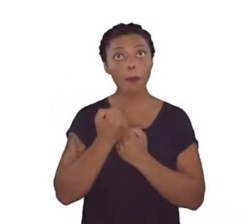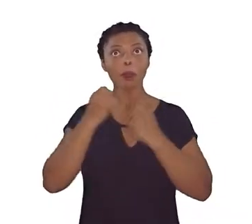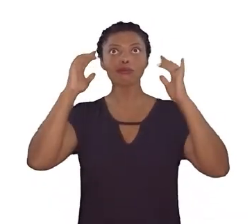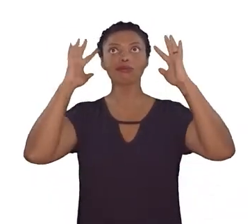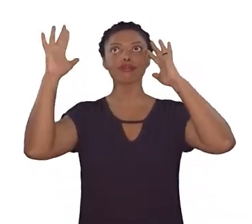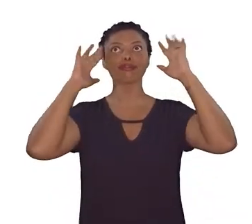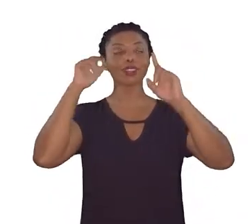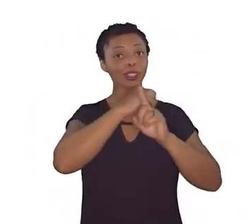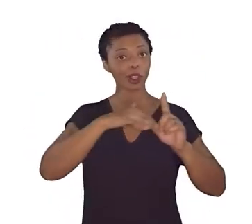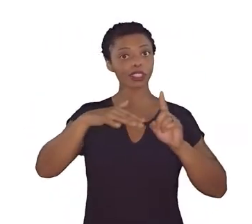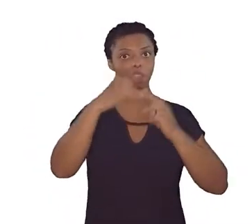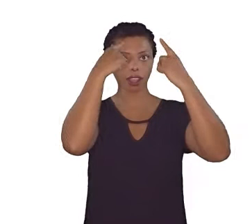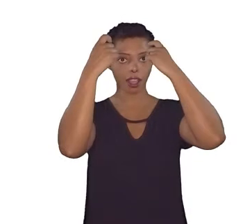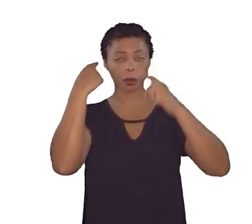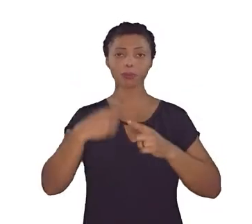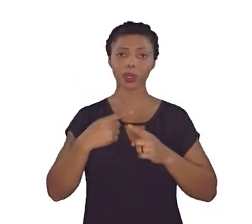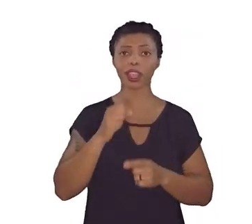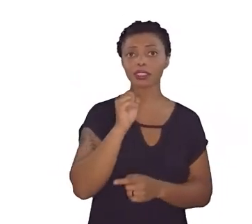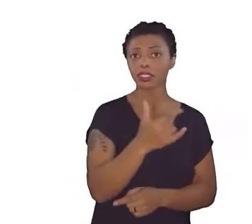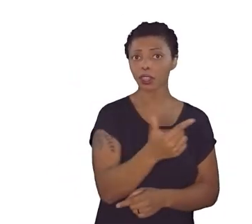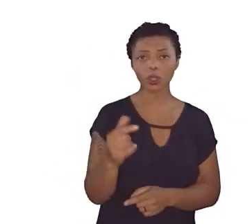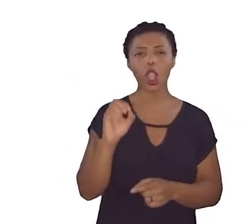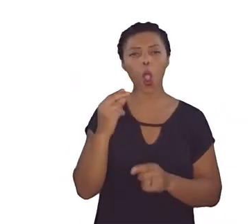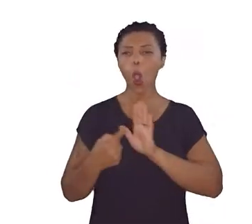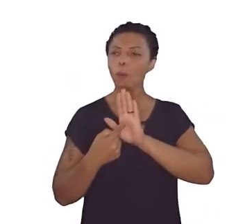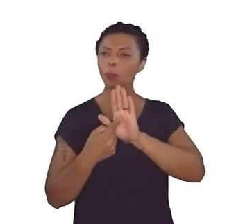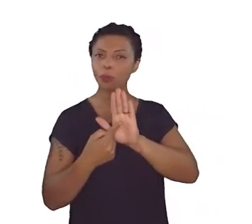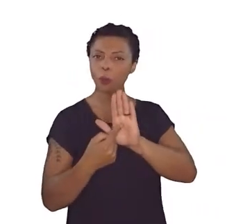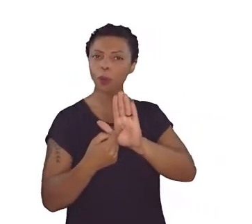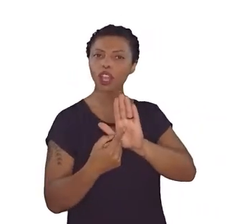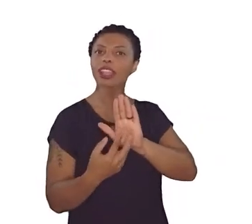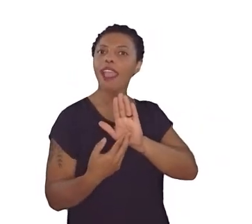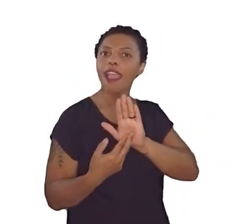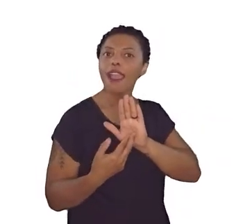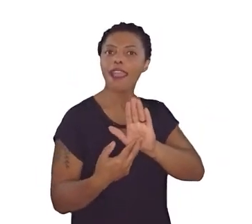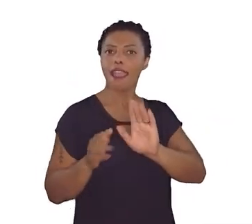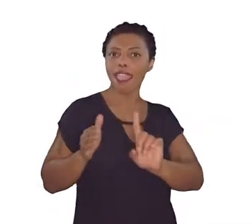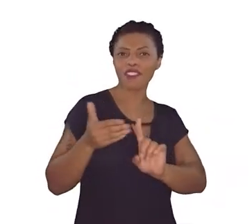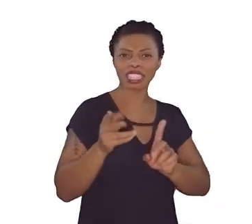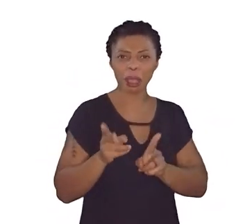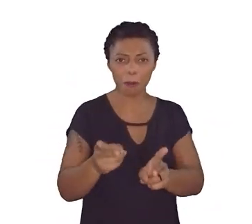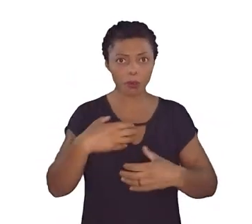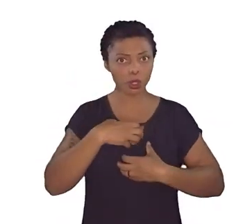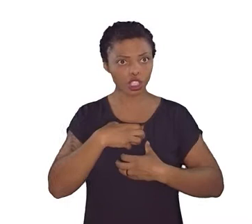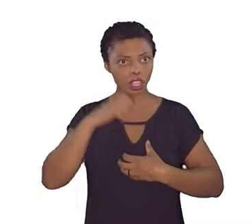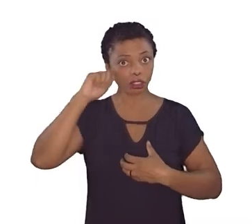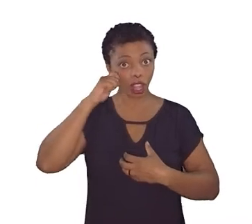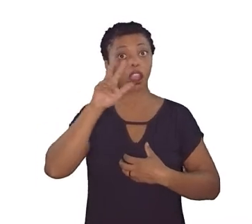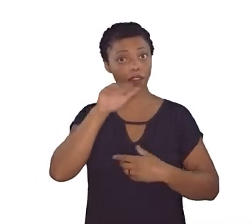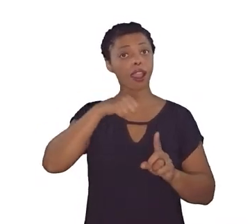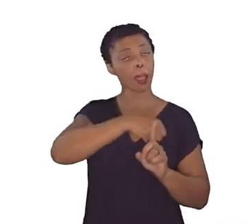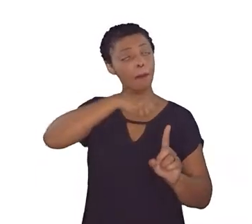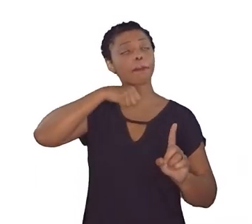Afinal, a ausência ou a presença estereotipada de referenciais negros impacta a vida em sociedade